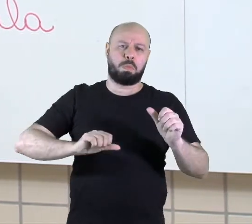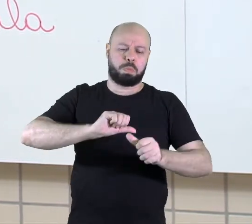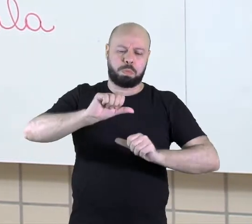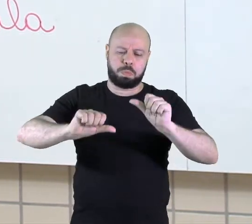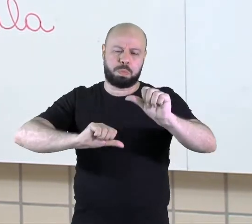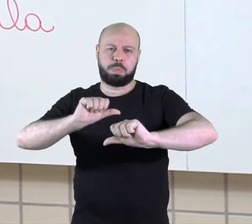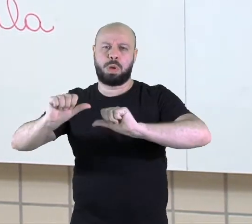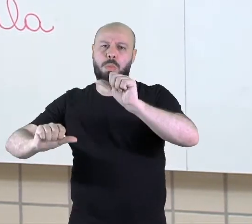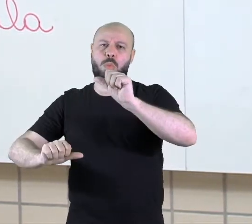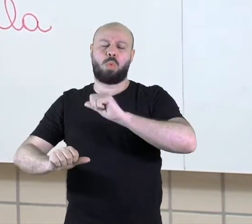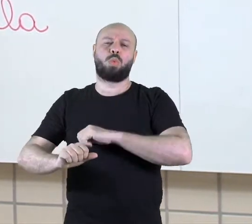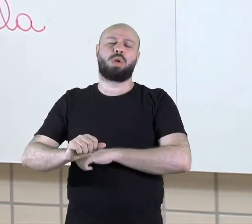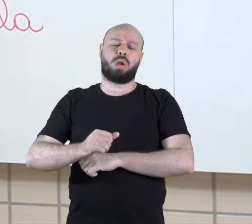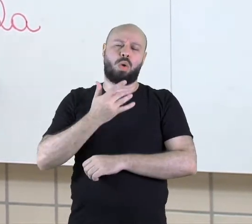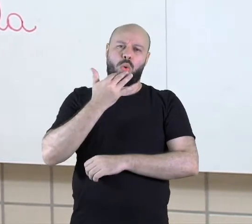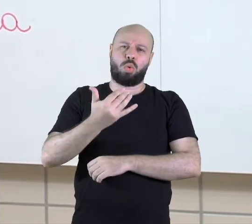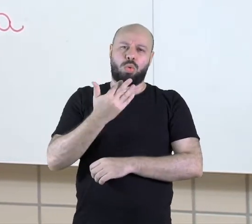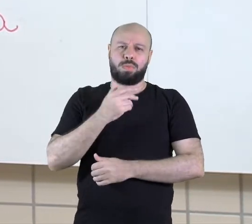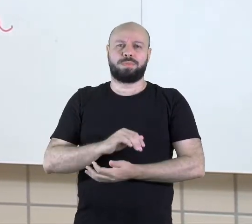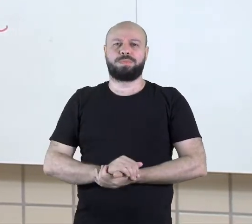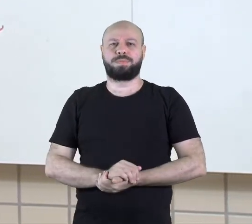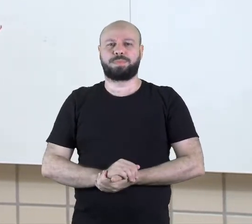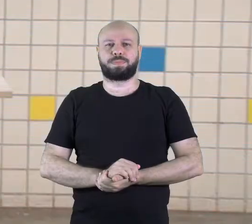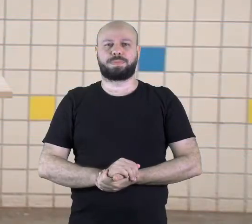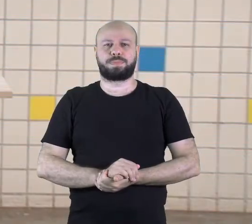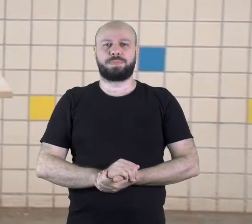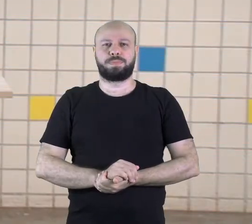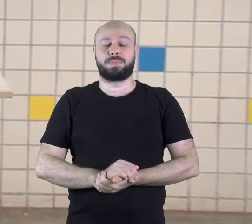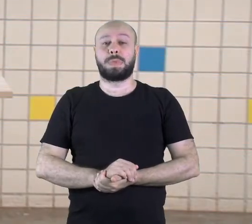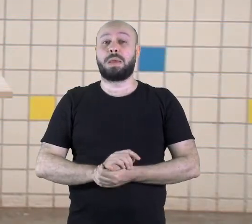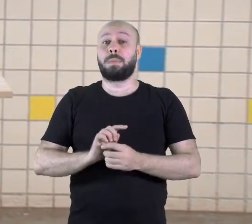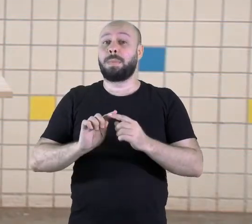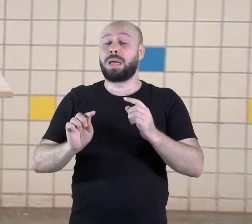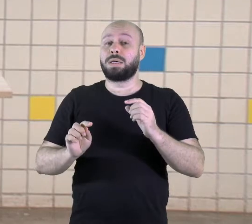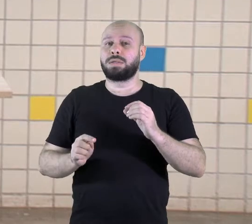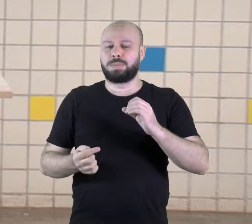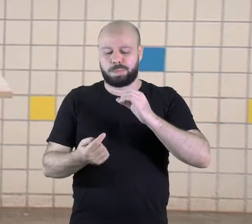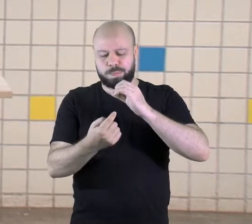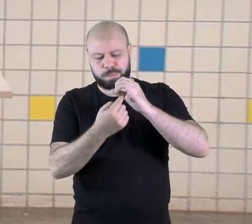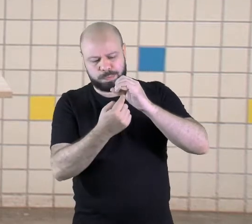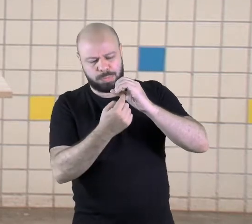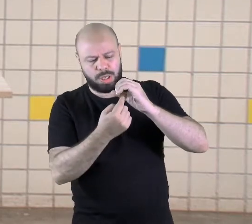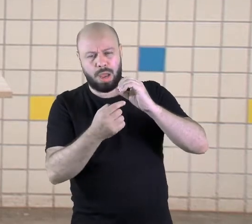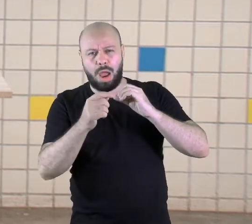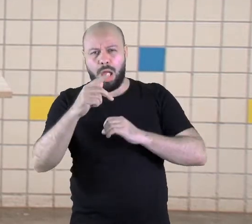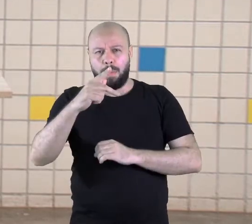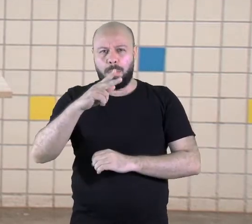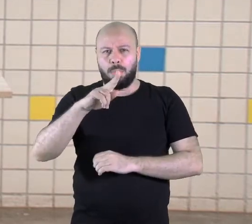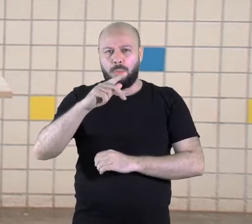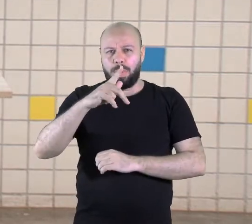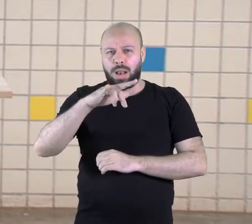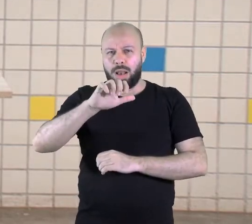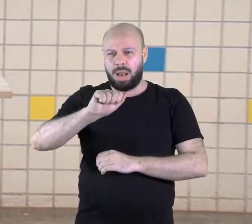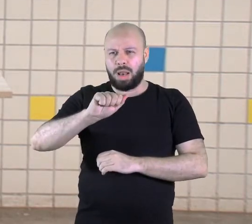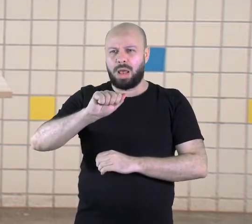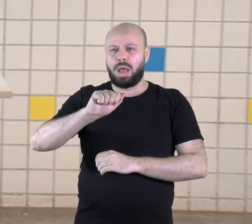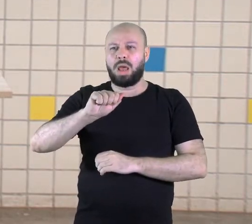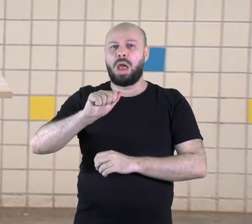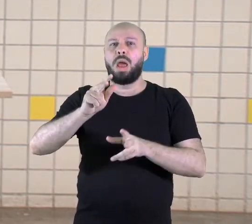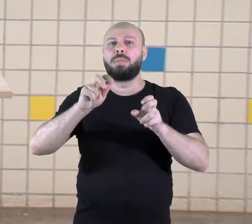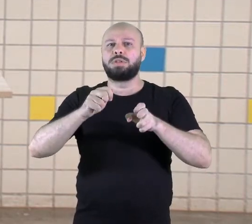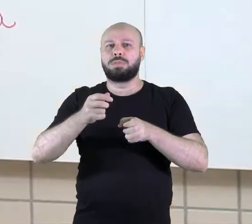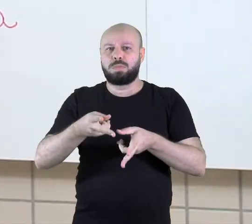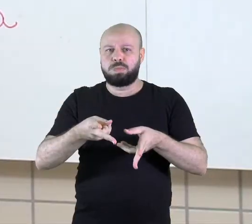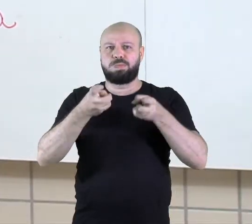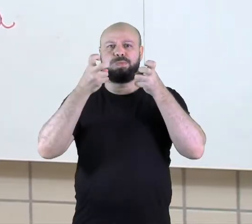tonalidade. Já a pupila, ela permite com que a pessoa enxerga